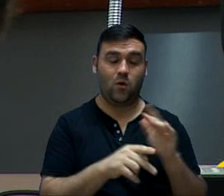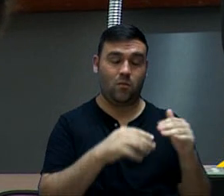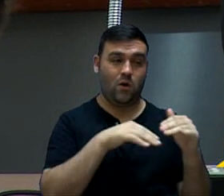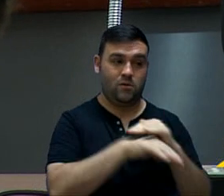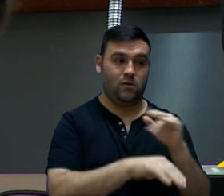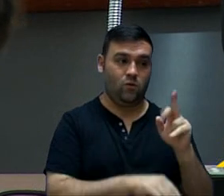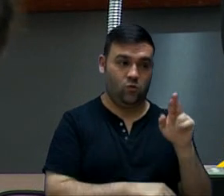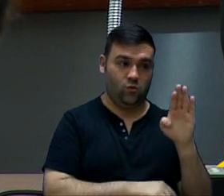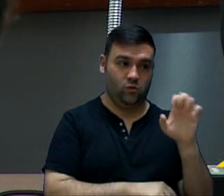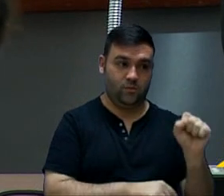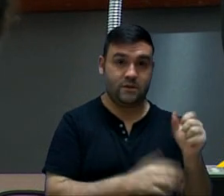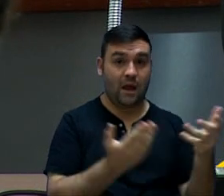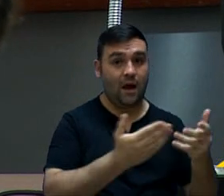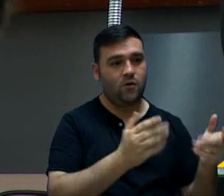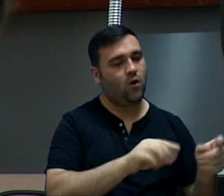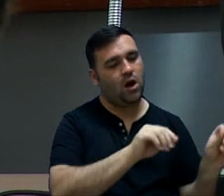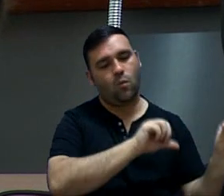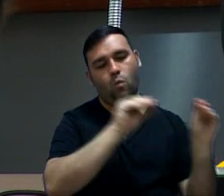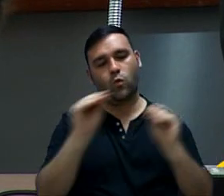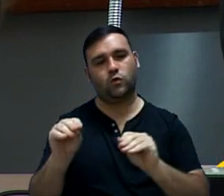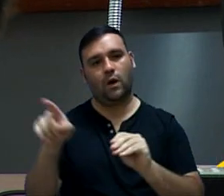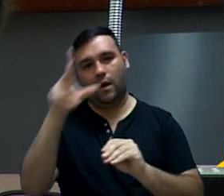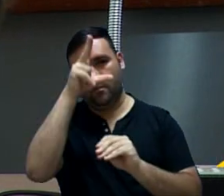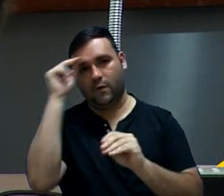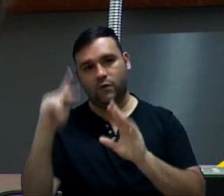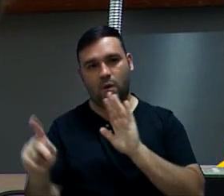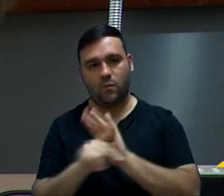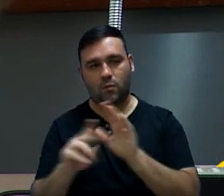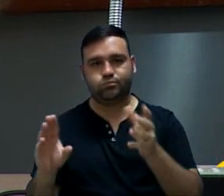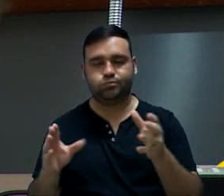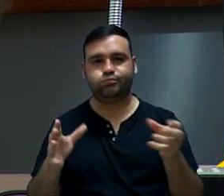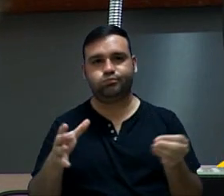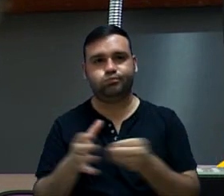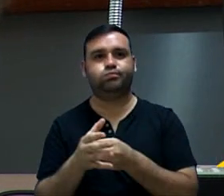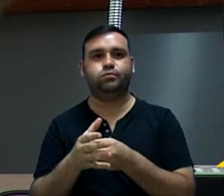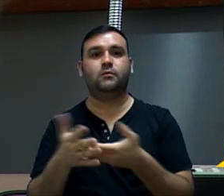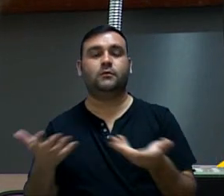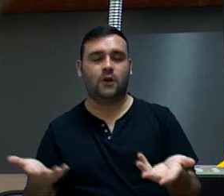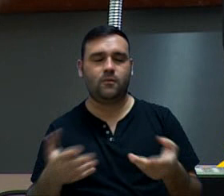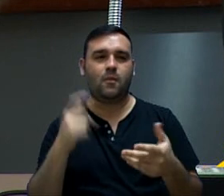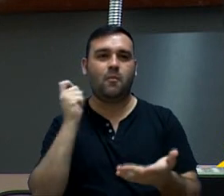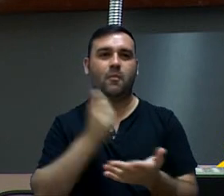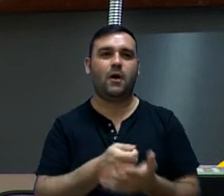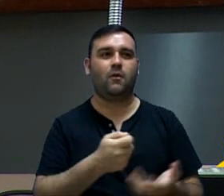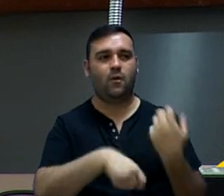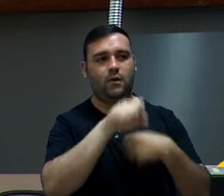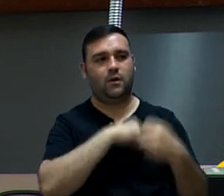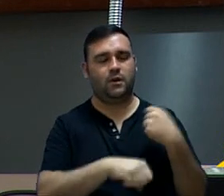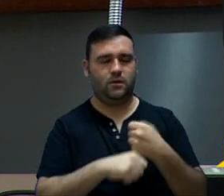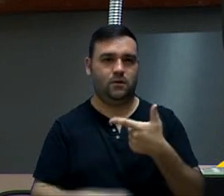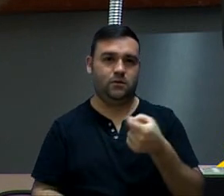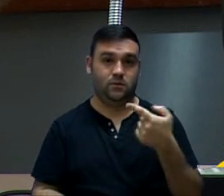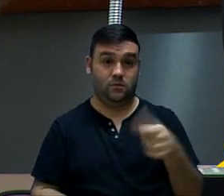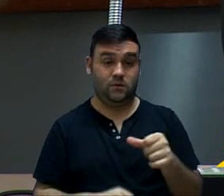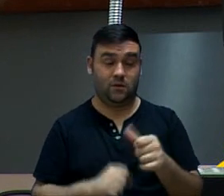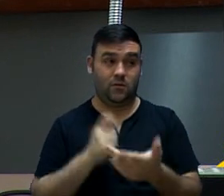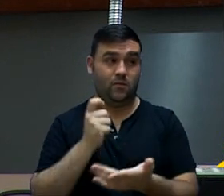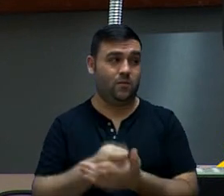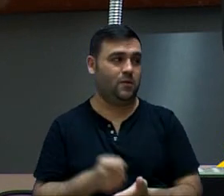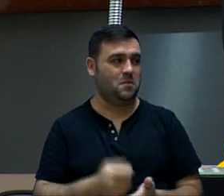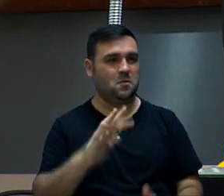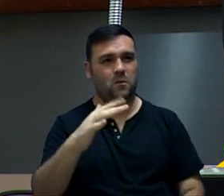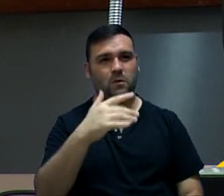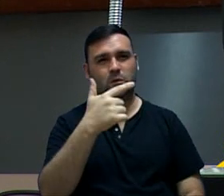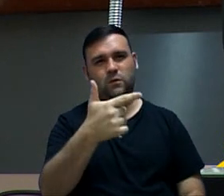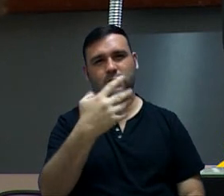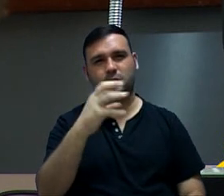Único, e agora ele faz parte da Prefeitura. Nesta condição, foi pago, em 2019, em torno de